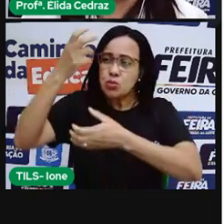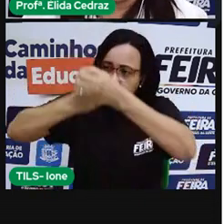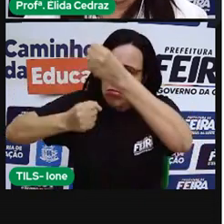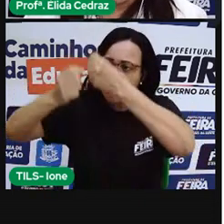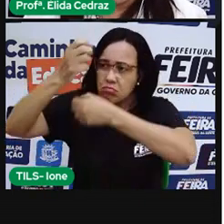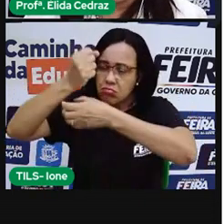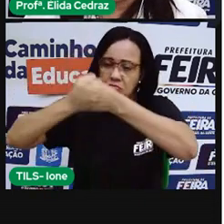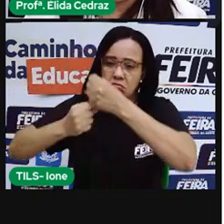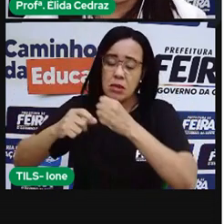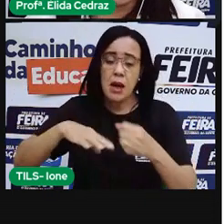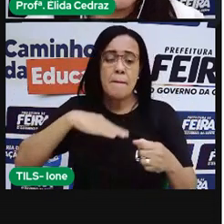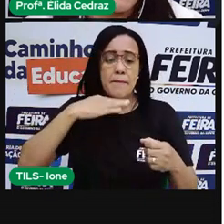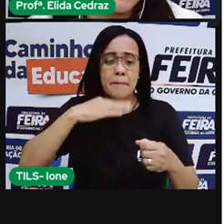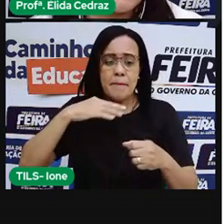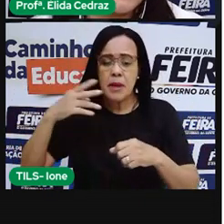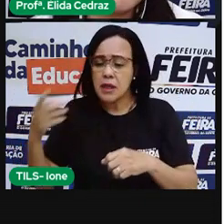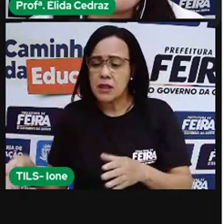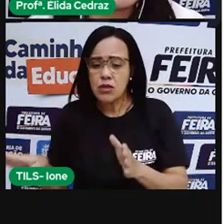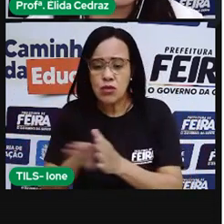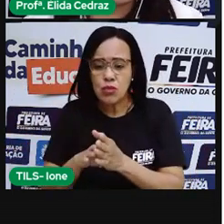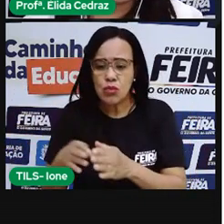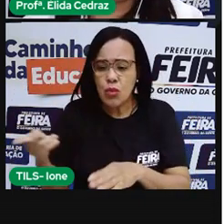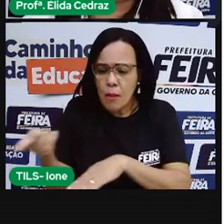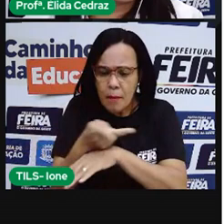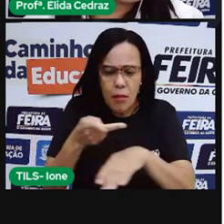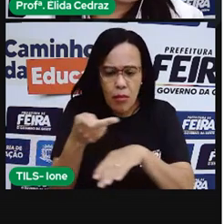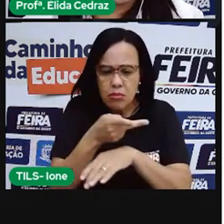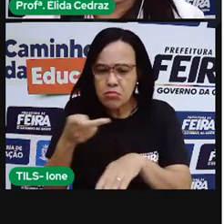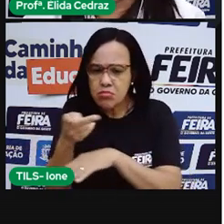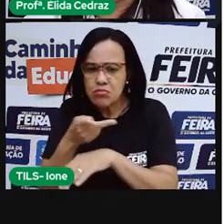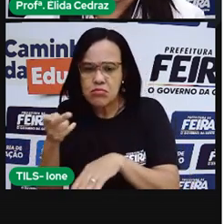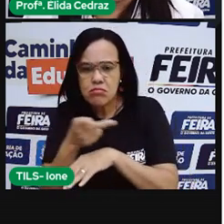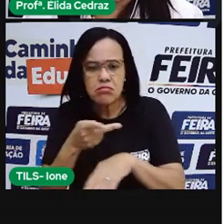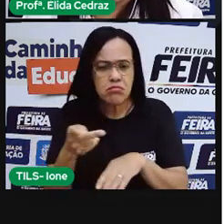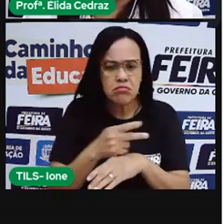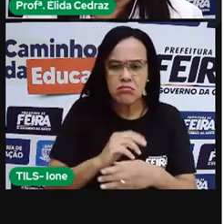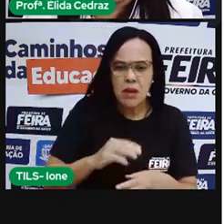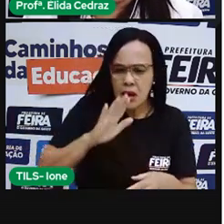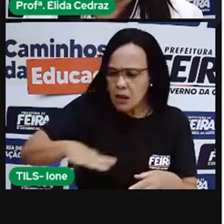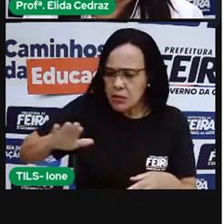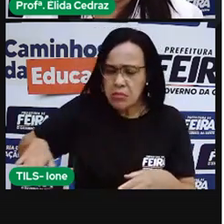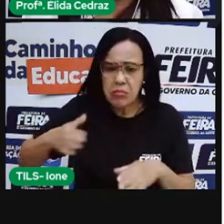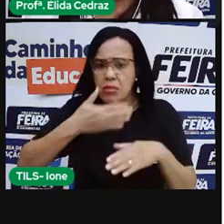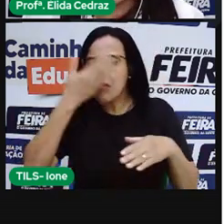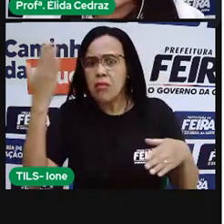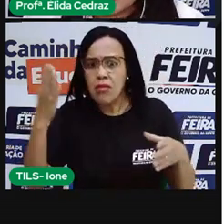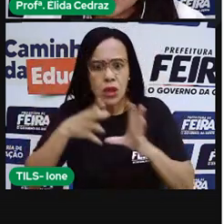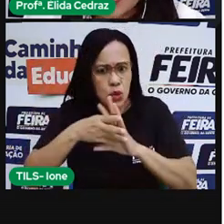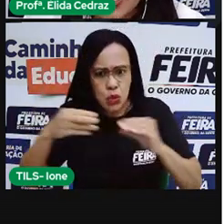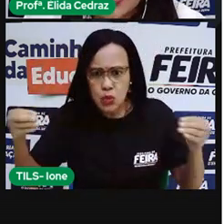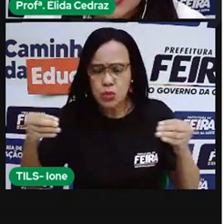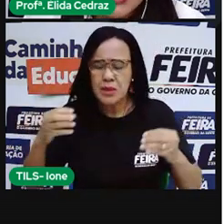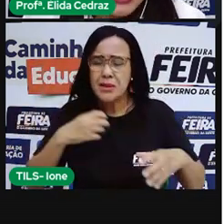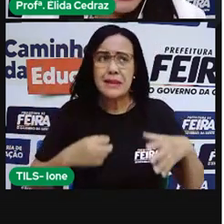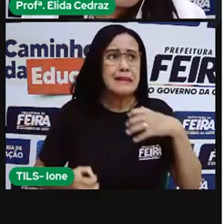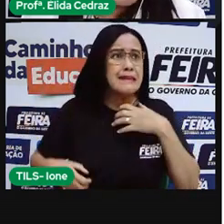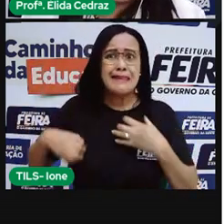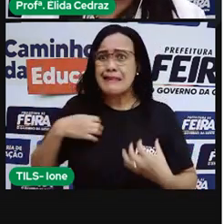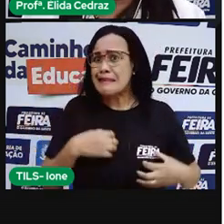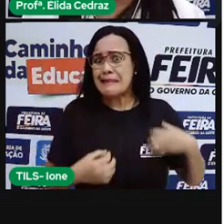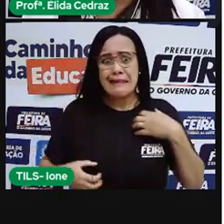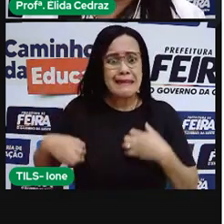procurar o milho. Então perceberam que as crianças não estavam lá. Desesperadas,